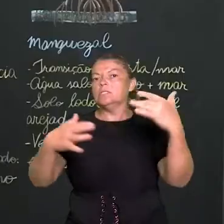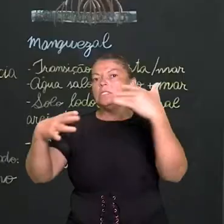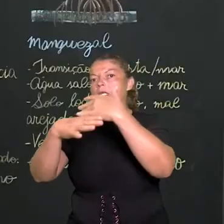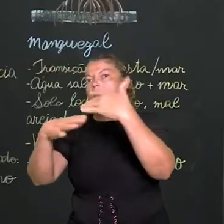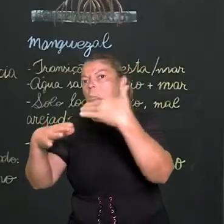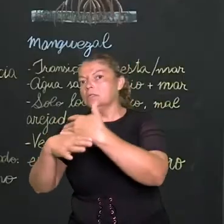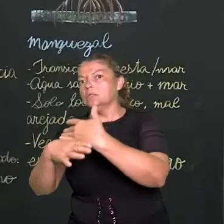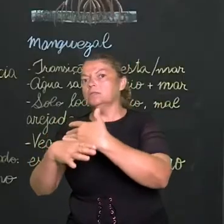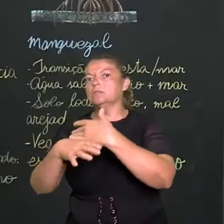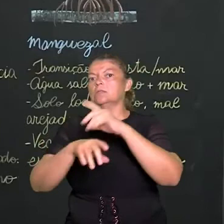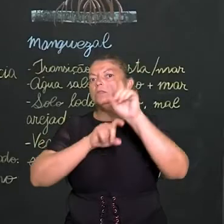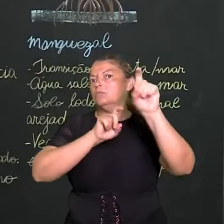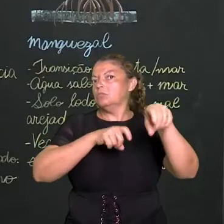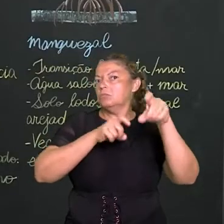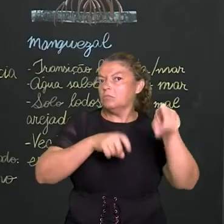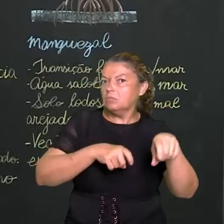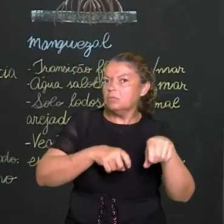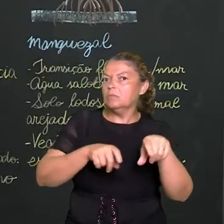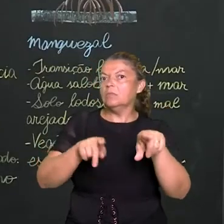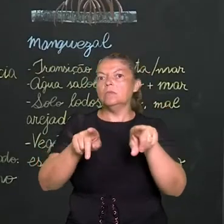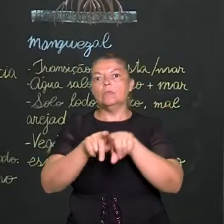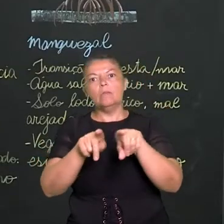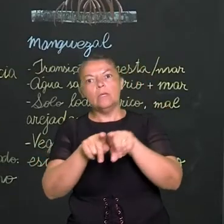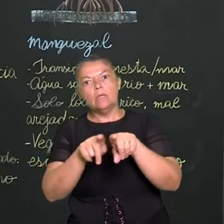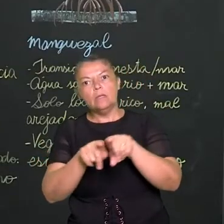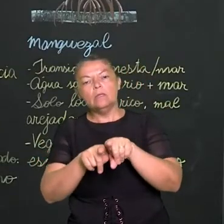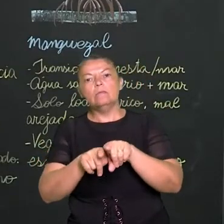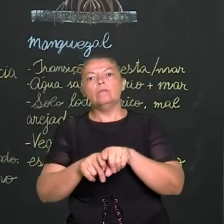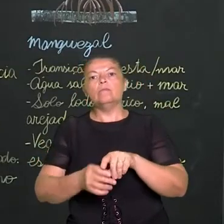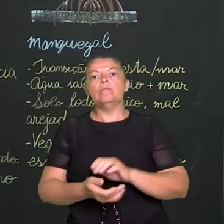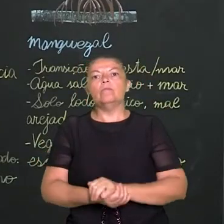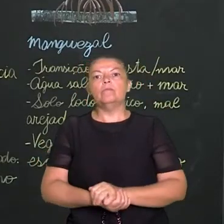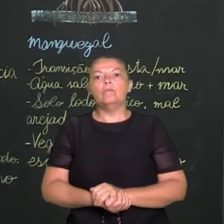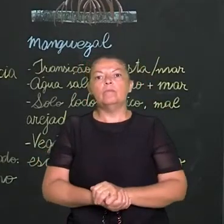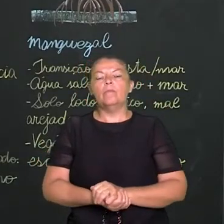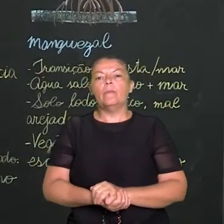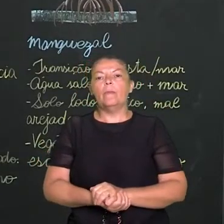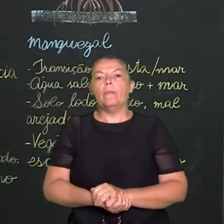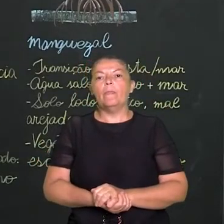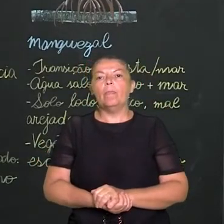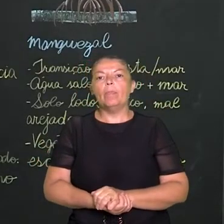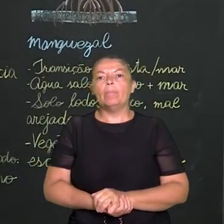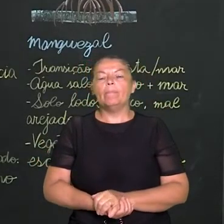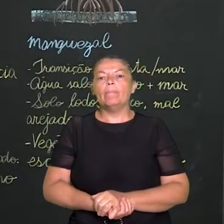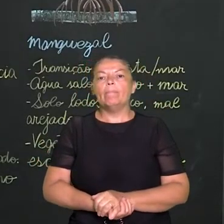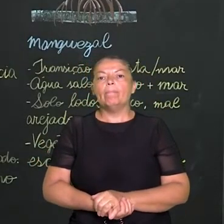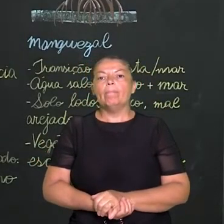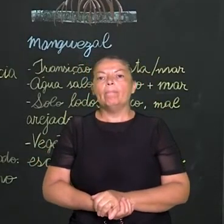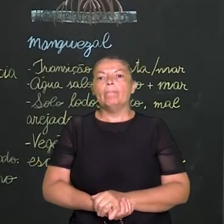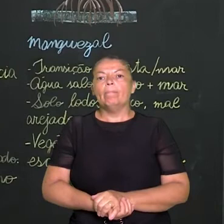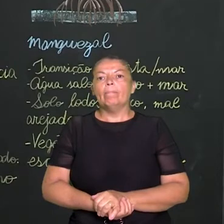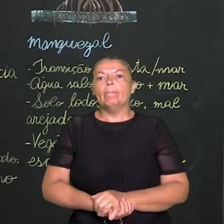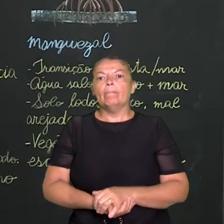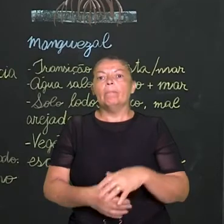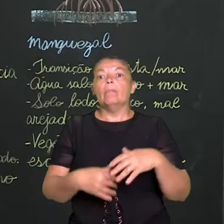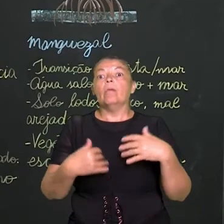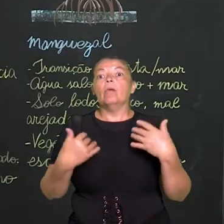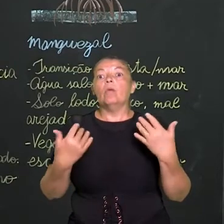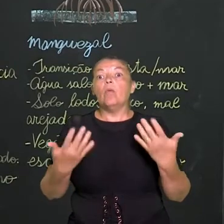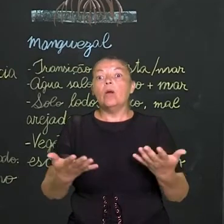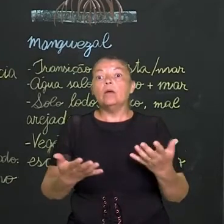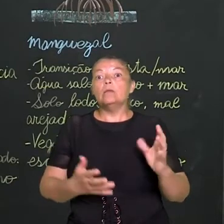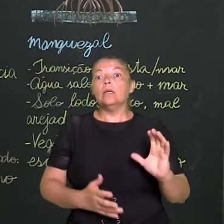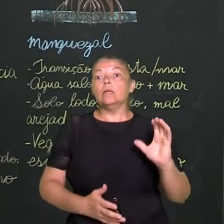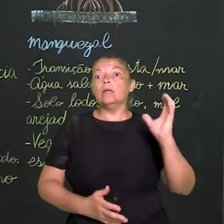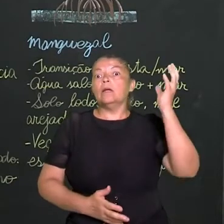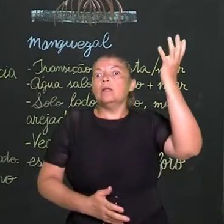para a pecuária, para a parte de deslocamento entre as cidades. Então, um ponto relevante desse ecossistema. Quando